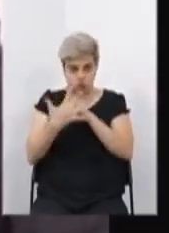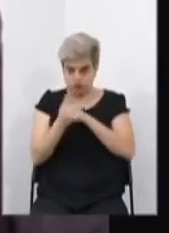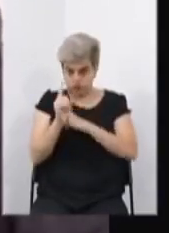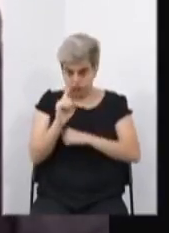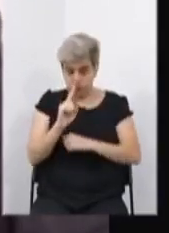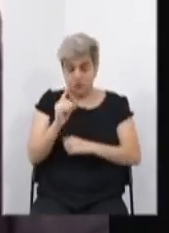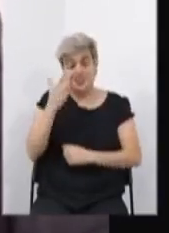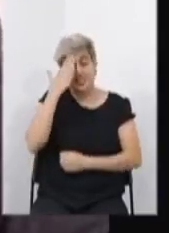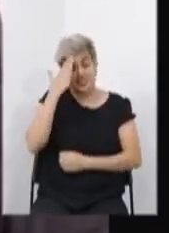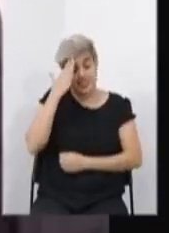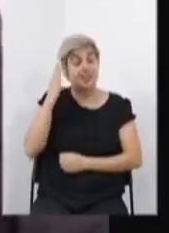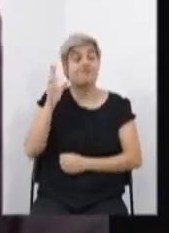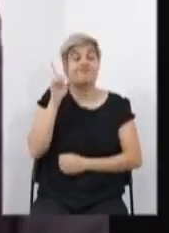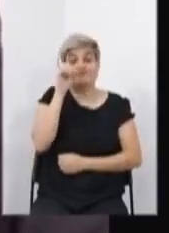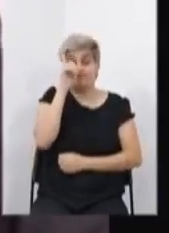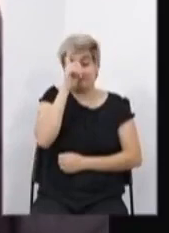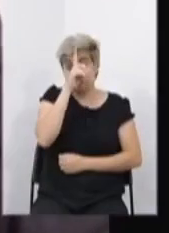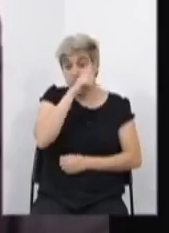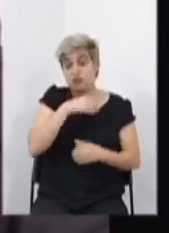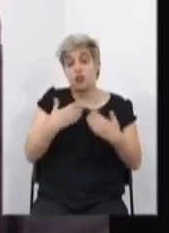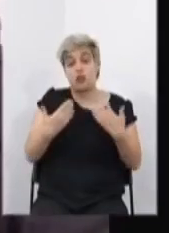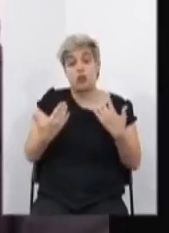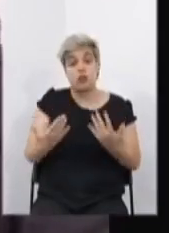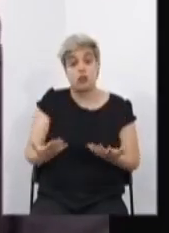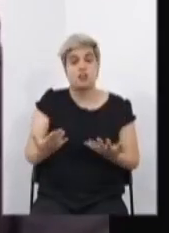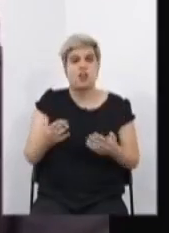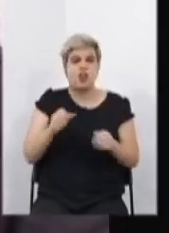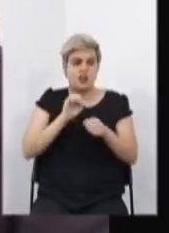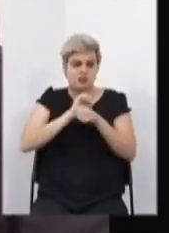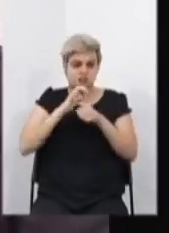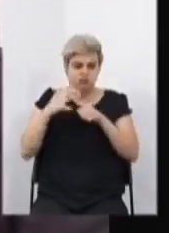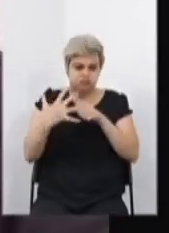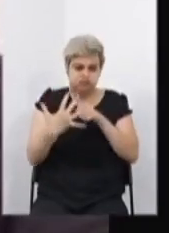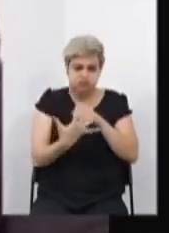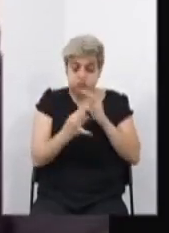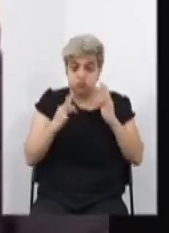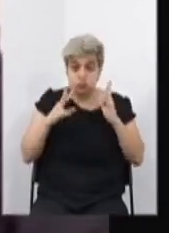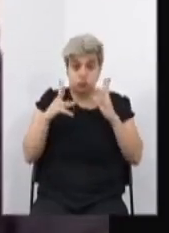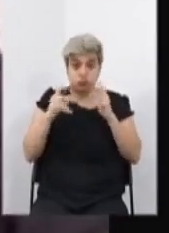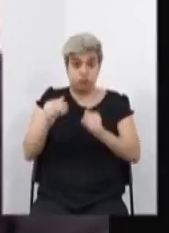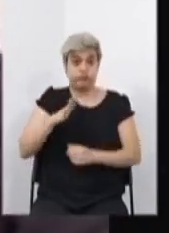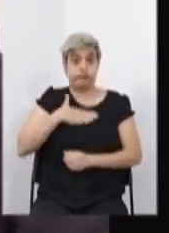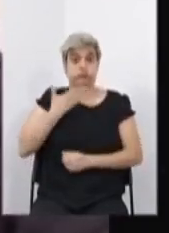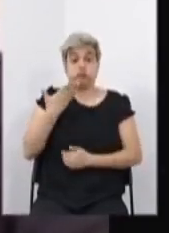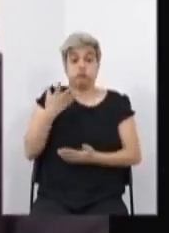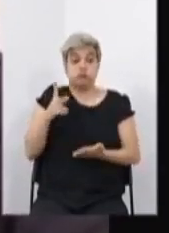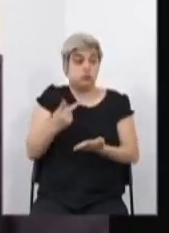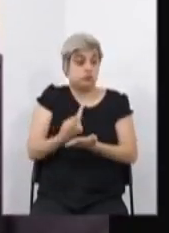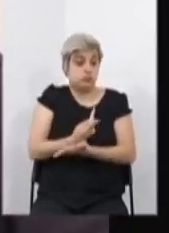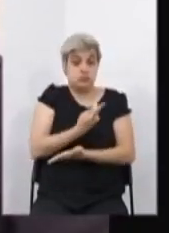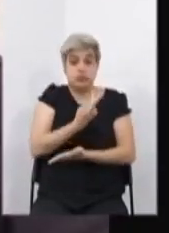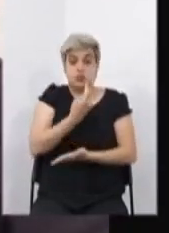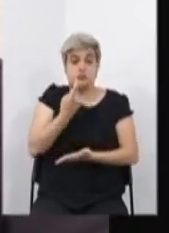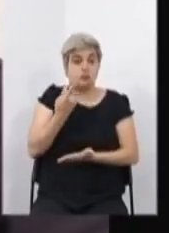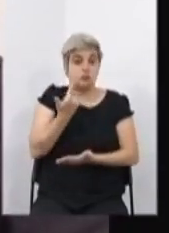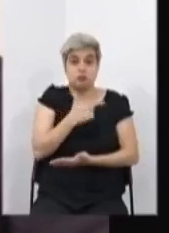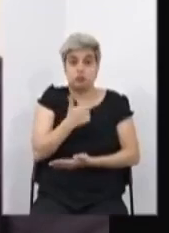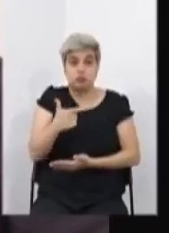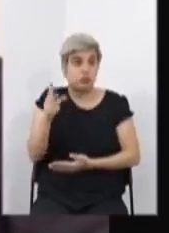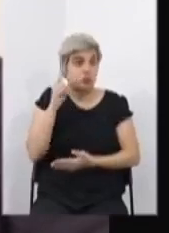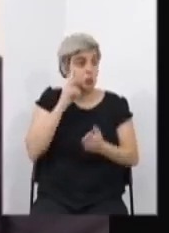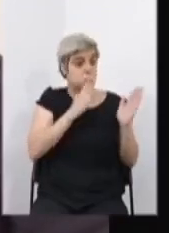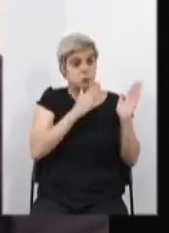o tanto que é duro. Mas é uma pandemia que nos pegou todos de surpresa, sem nenhum precedente na história mundial